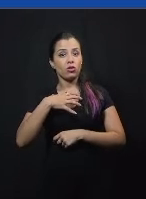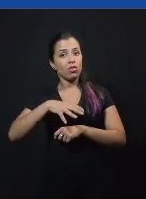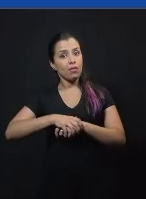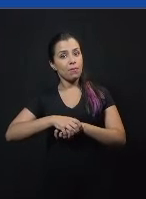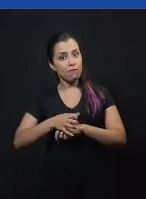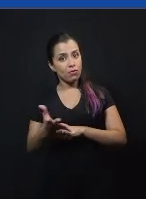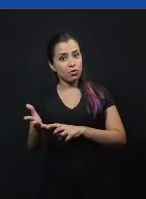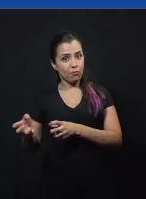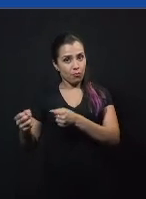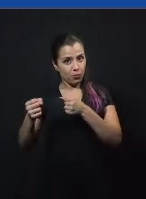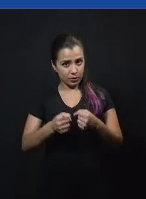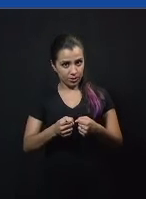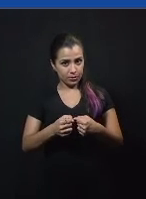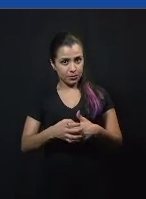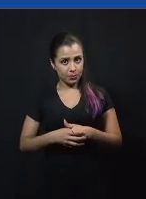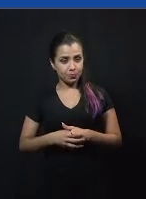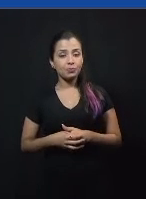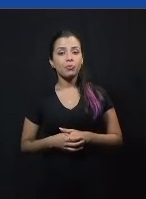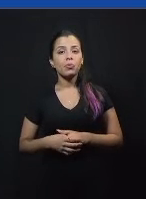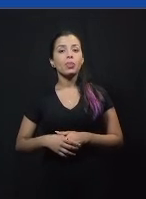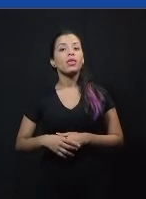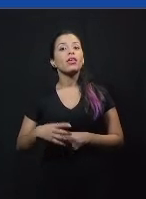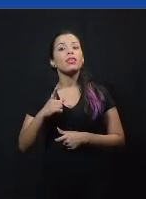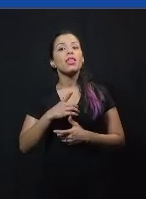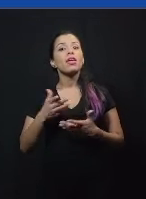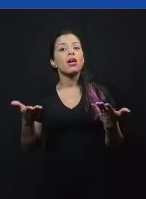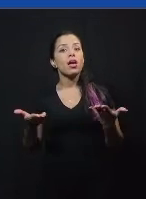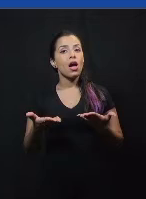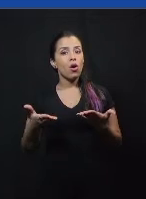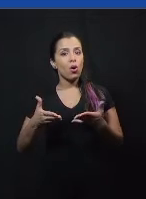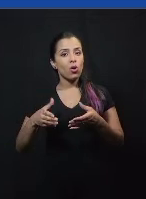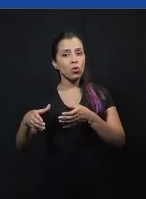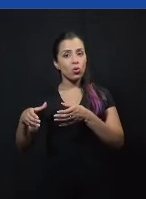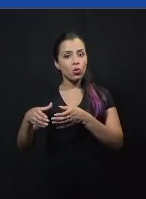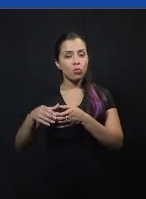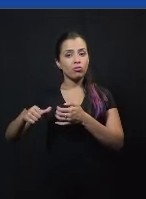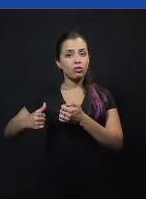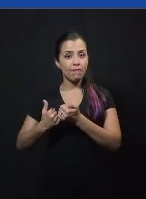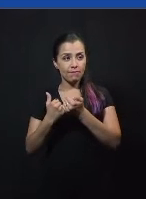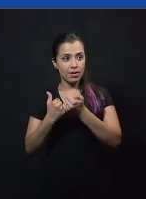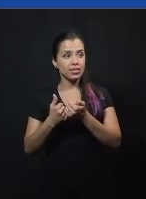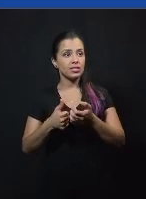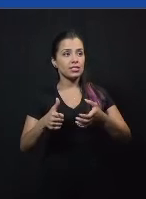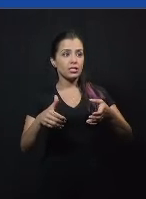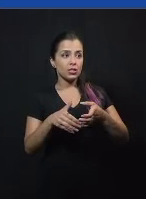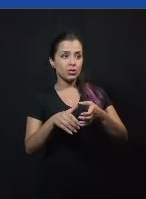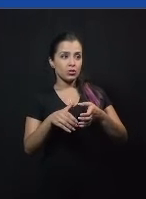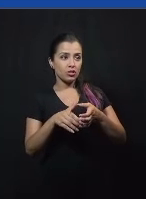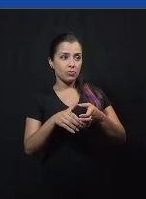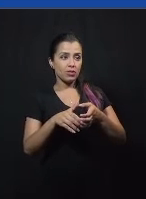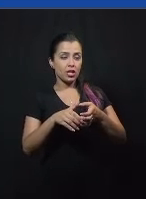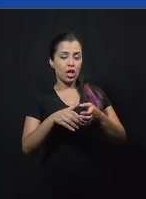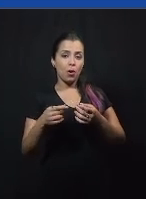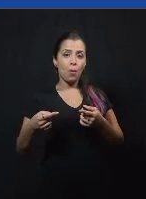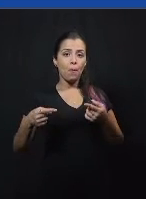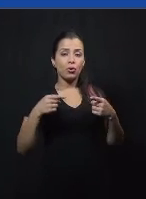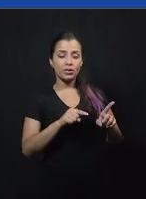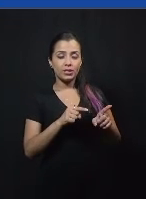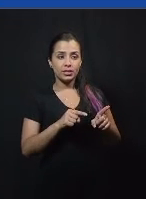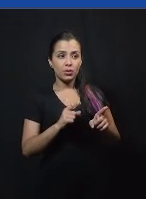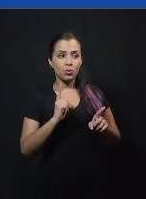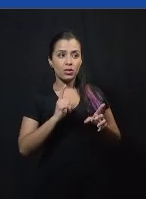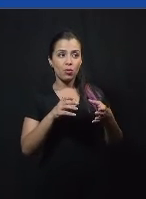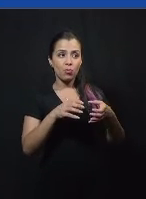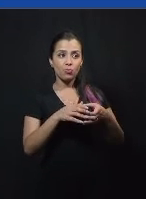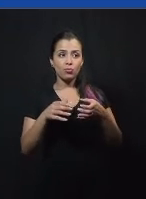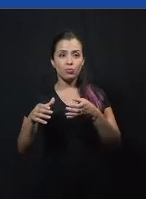E aí, gente tem os times de defesa e os times de oposição. Geralmente, esses times, eles são maiores, mas como a gente está fazendo uma versão simplificada, a gente tem uma pessoa em cada